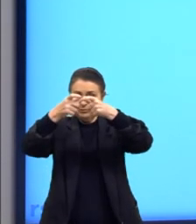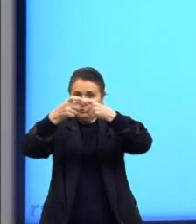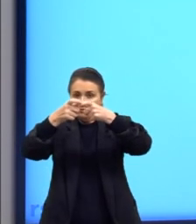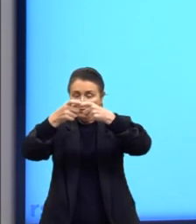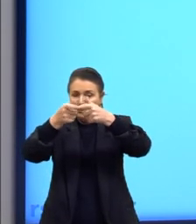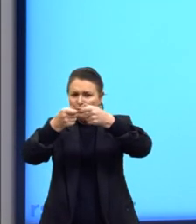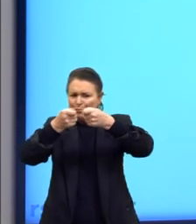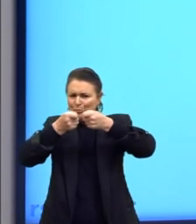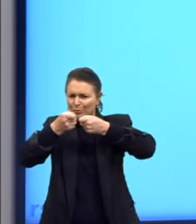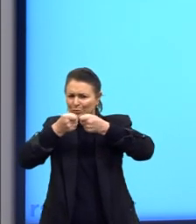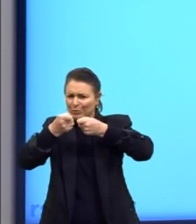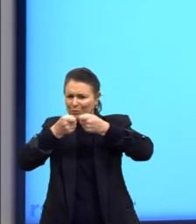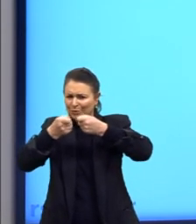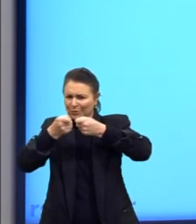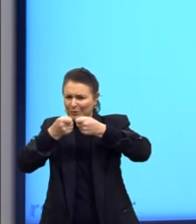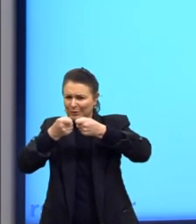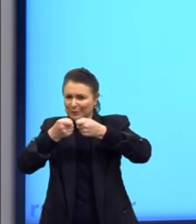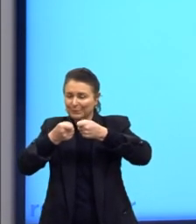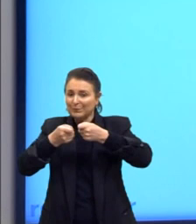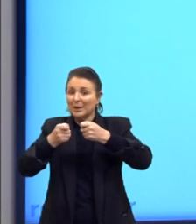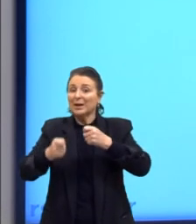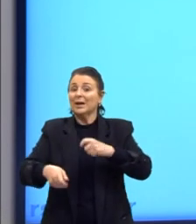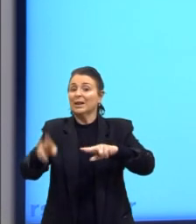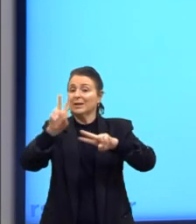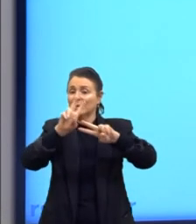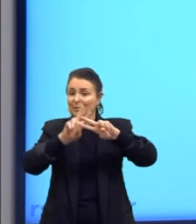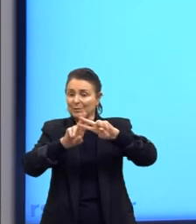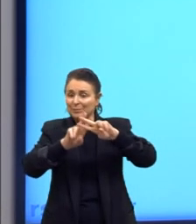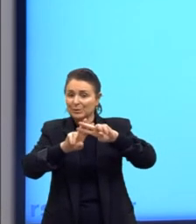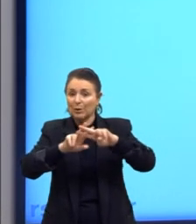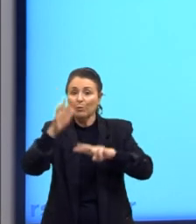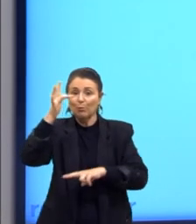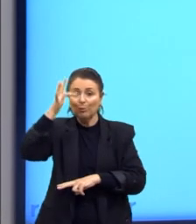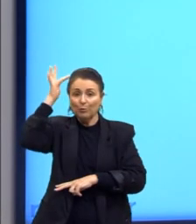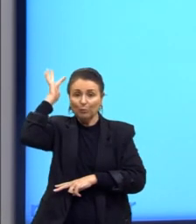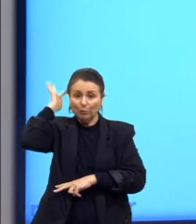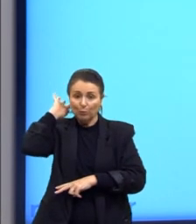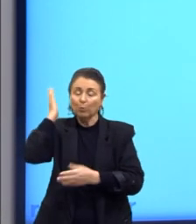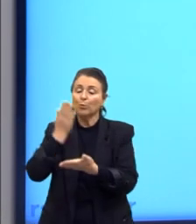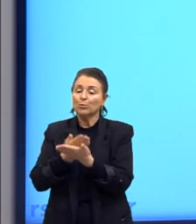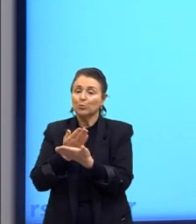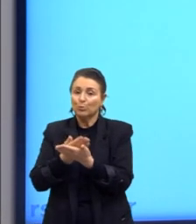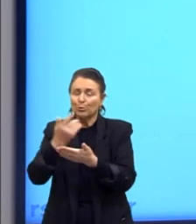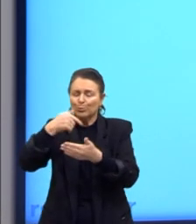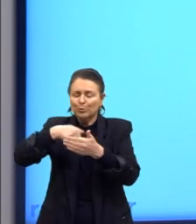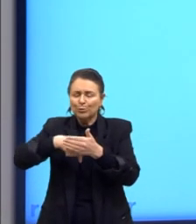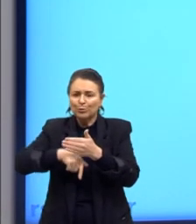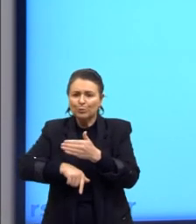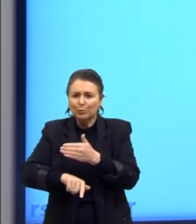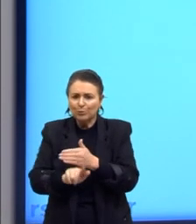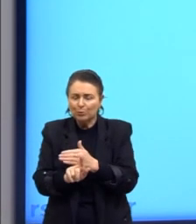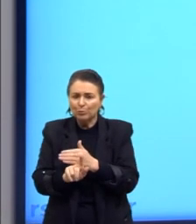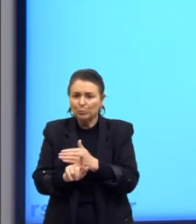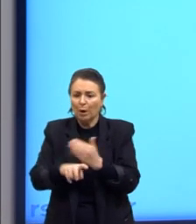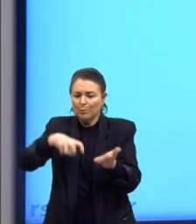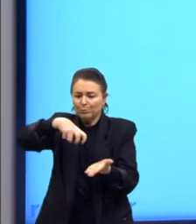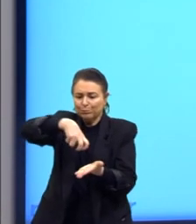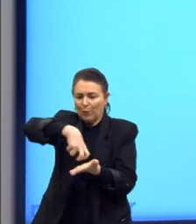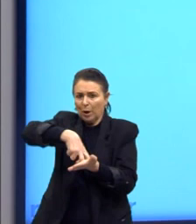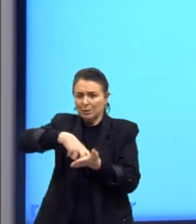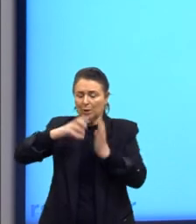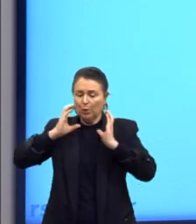a esse sistema prisional, onde o Foucault se dedica muito, a punição dos corpos,